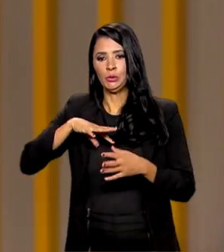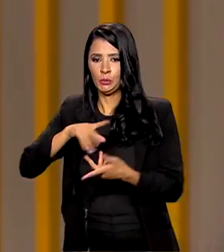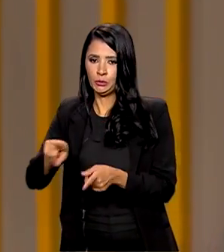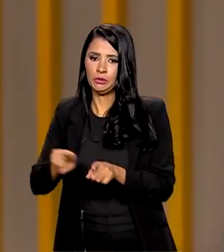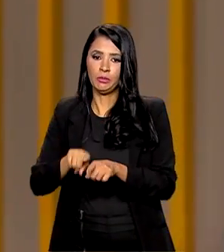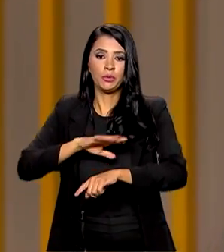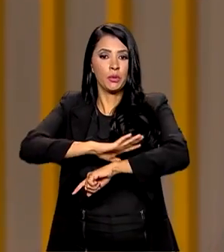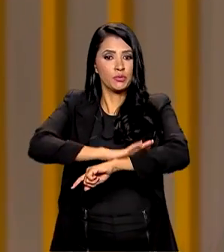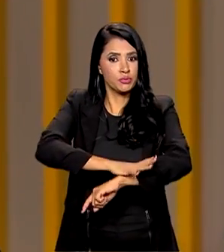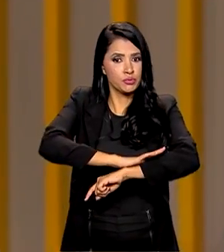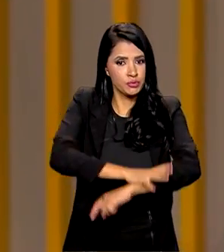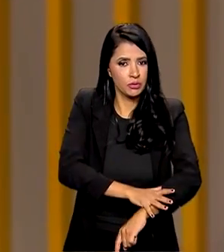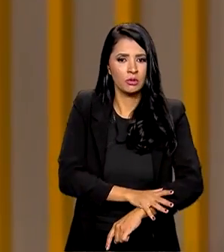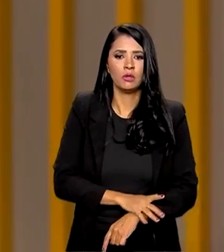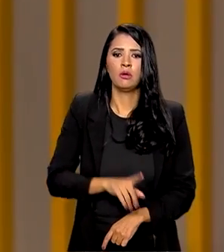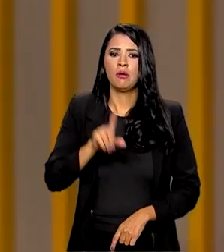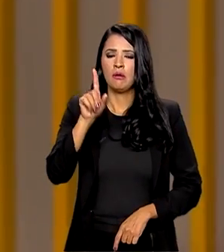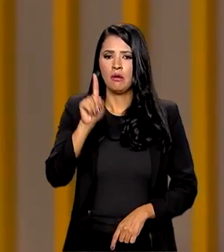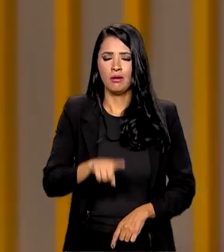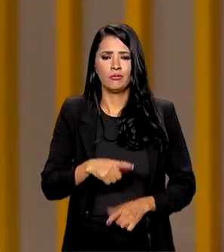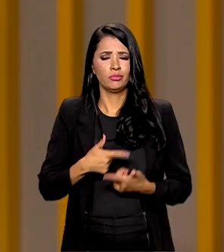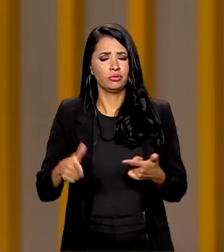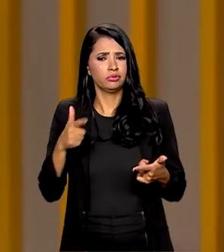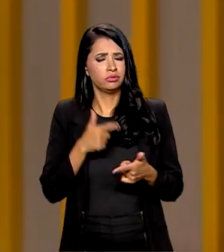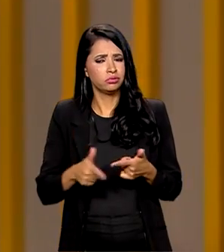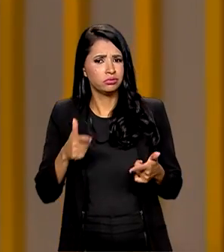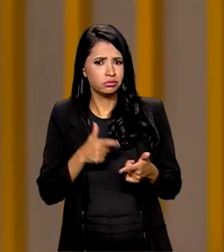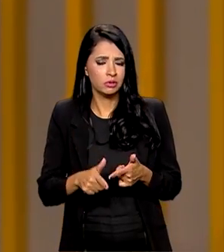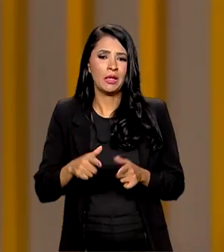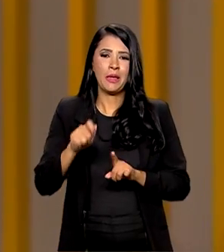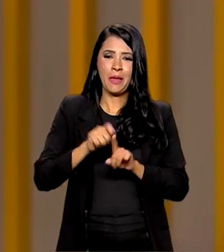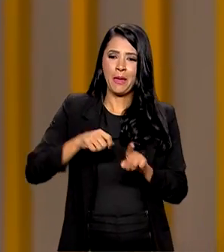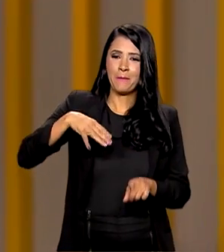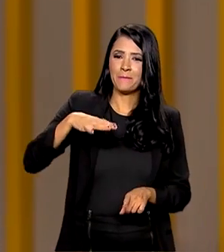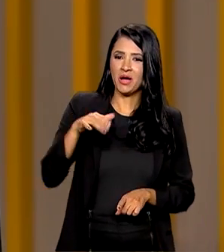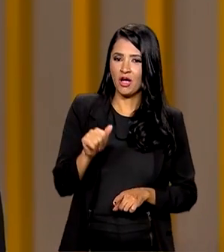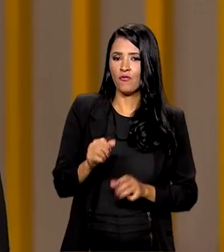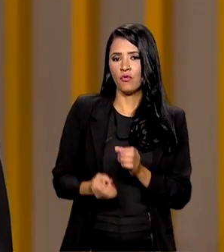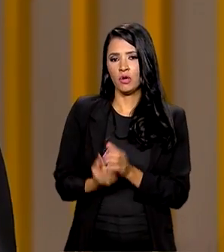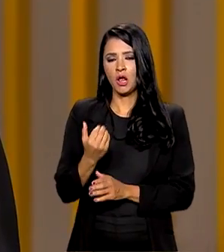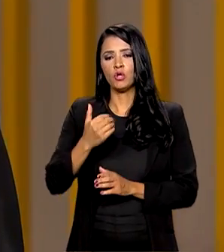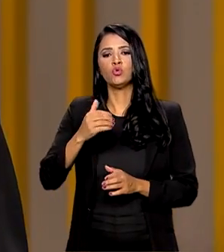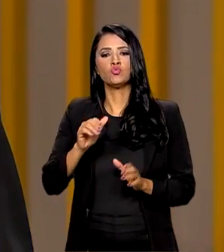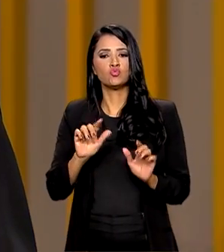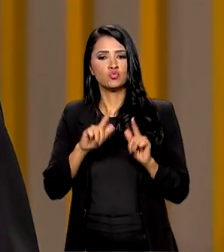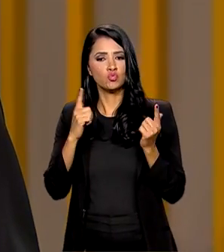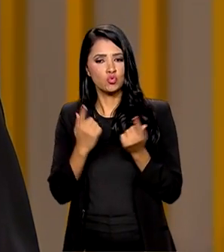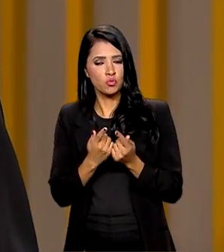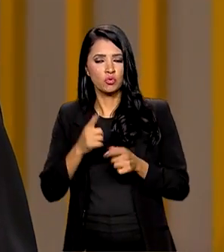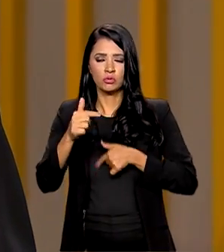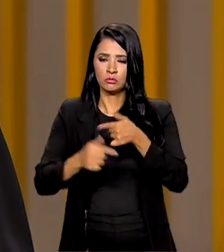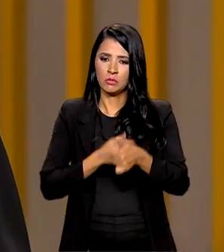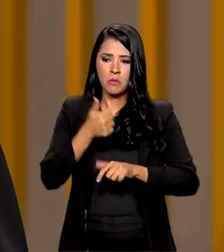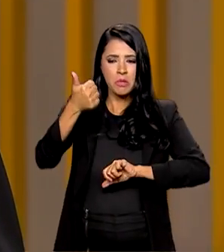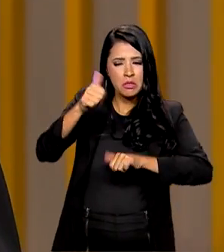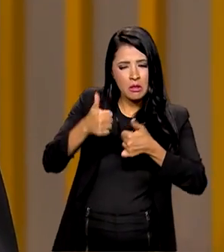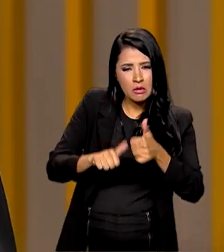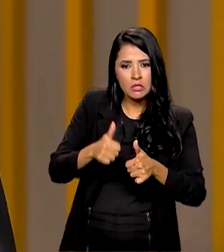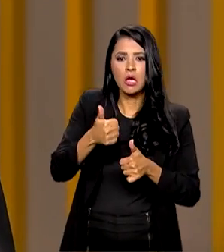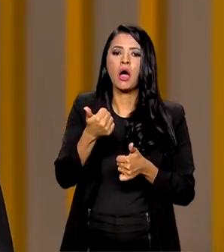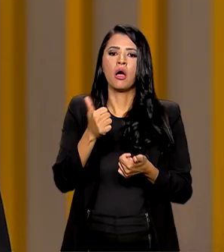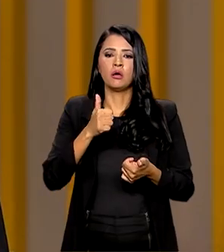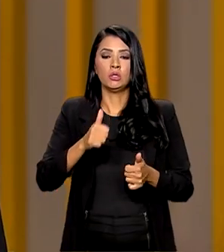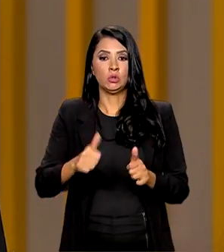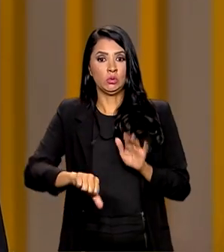racismo. É uma questão tão problemática que em maio foi criado um grupo de trabalho para analisar o crime no esporte